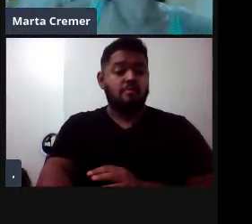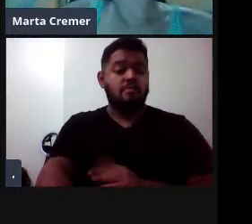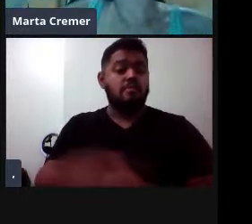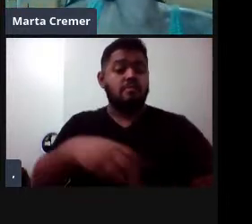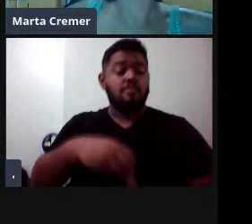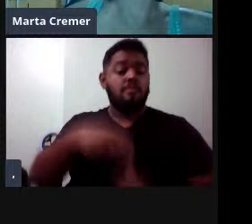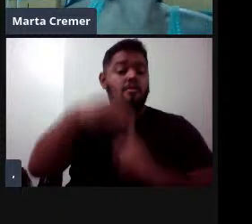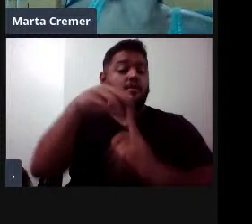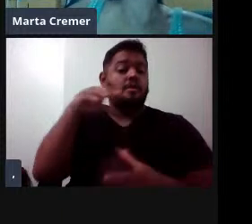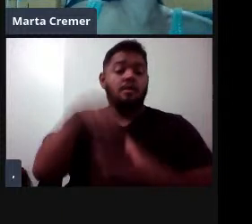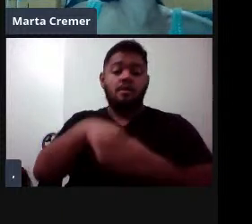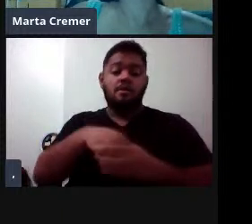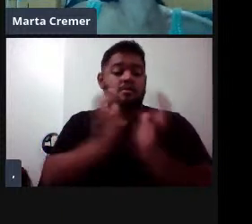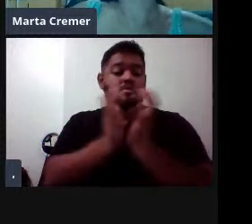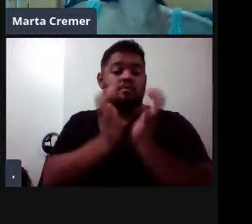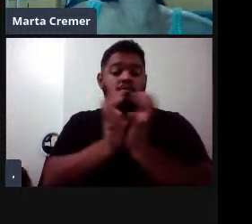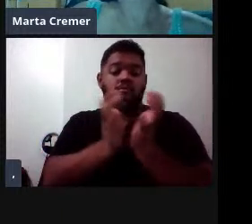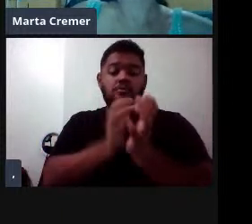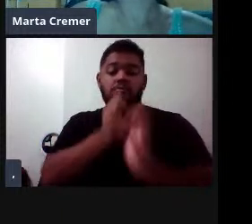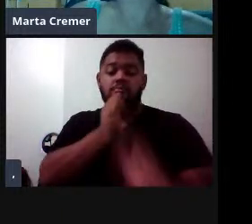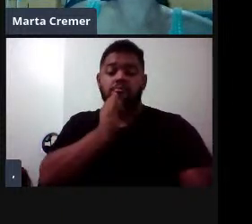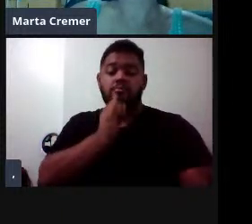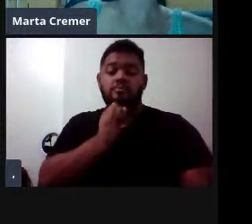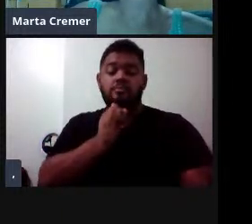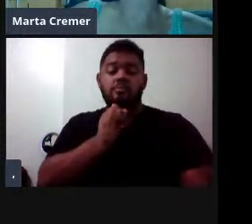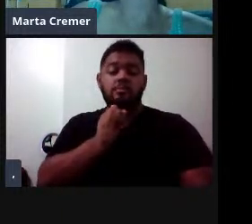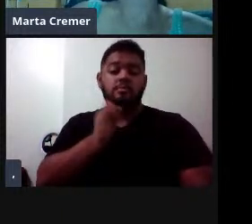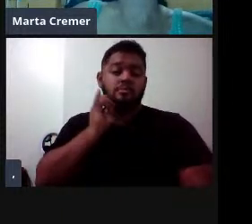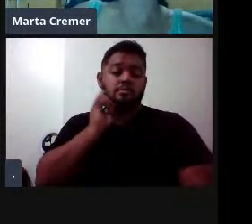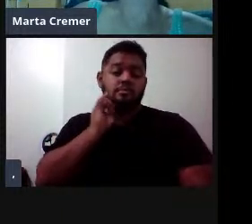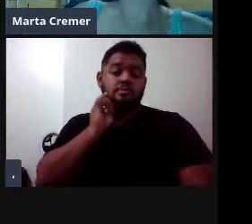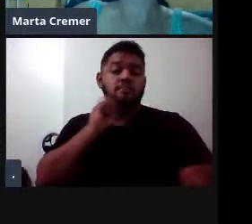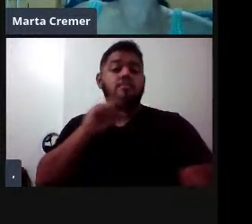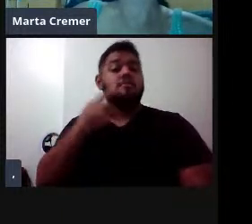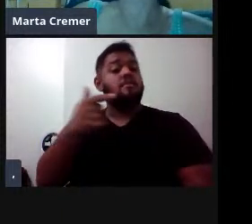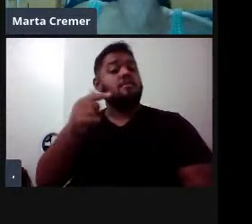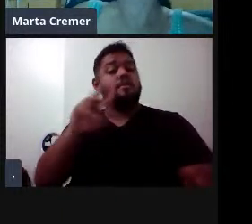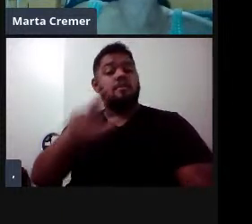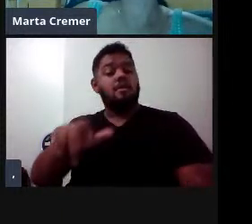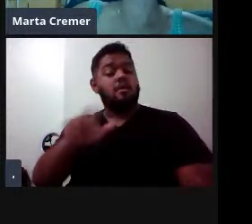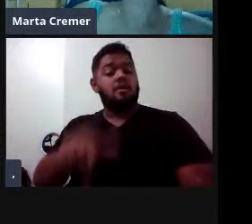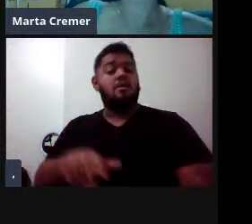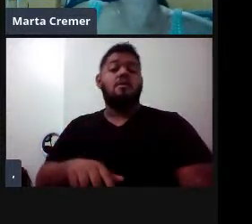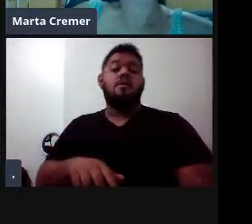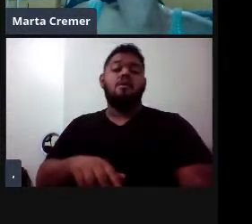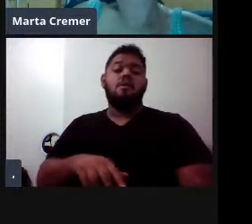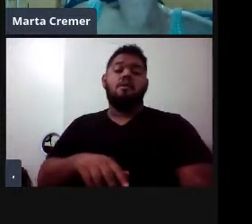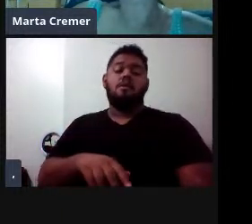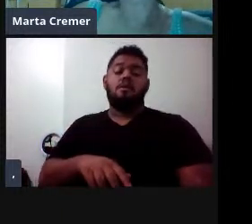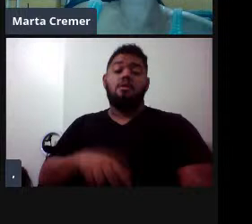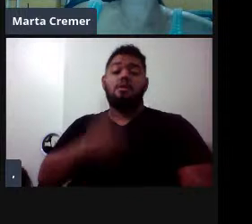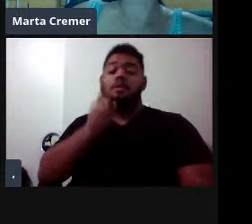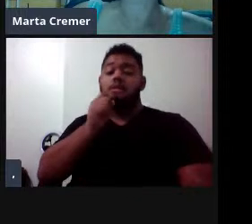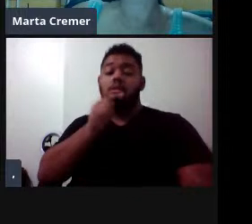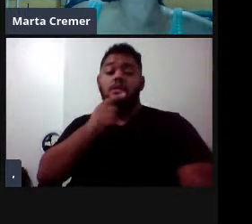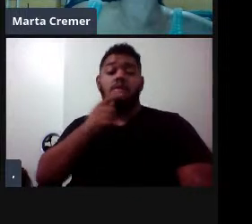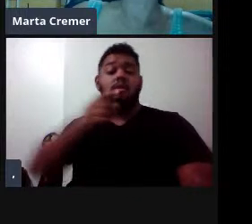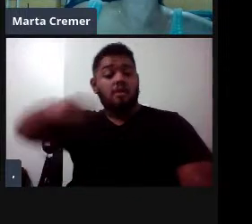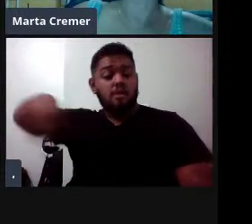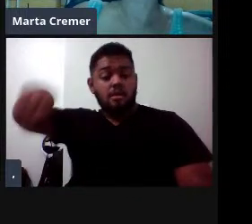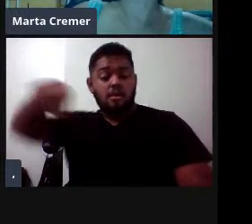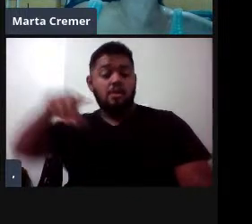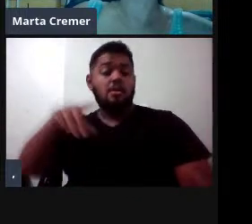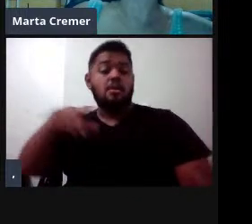desse grupo dos antigos platanistides, que, na verdade, não é de água doce, é uma espécie costeira, e que, no máximo, adentra